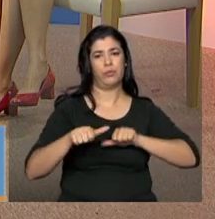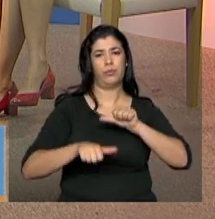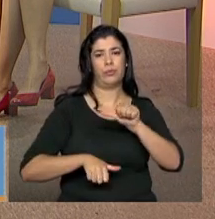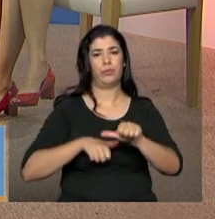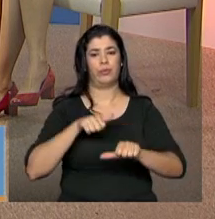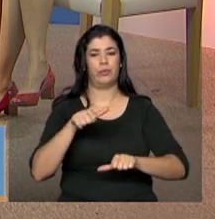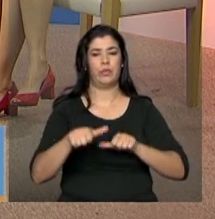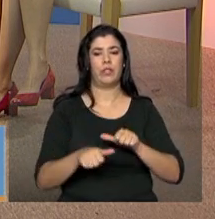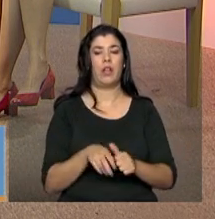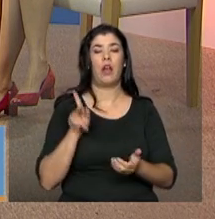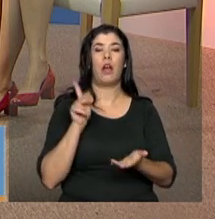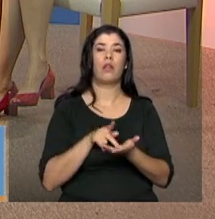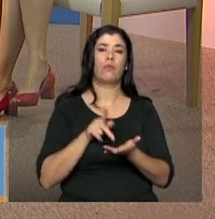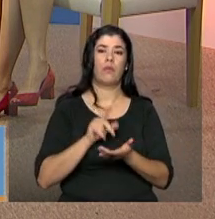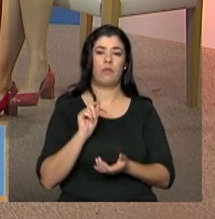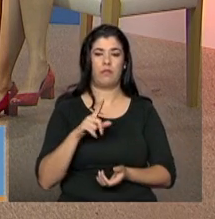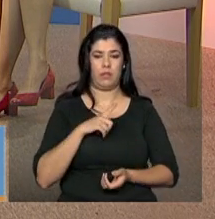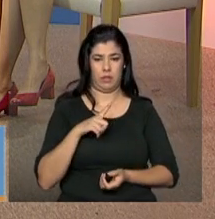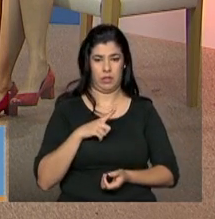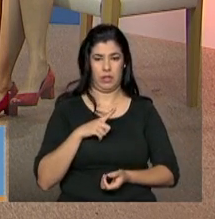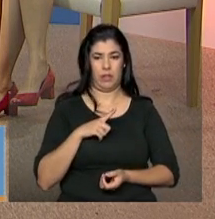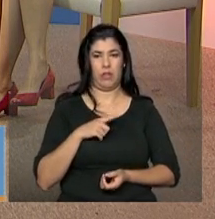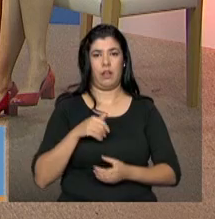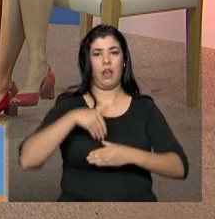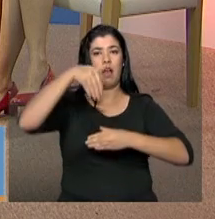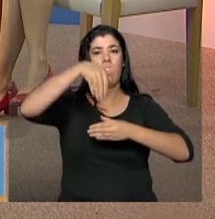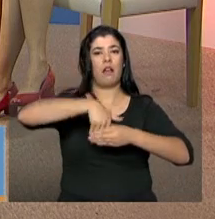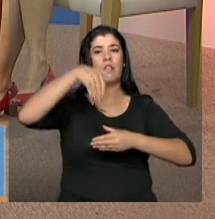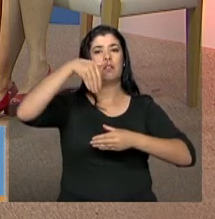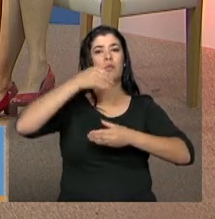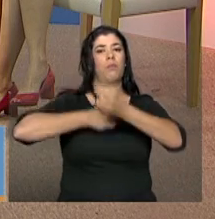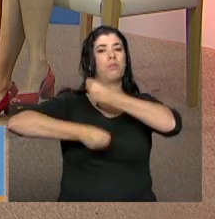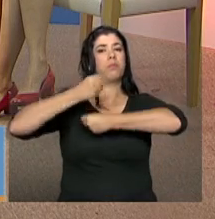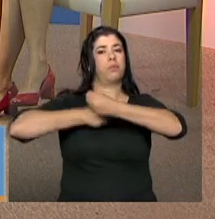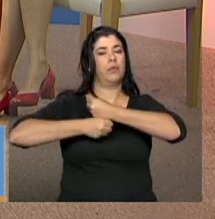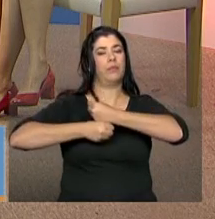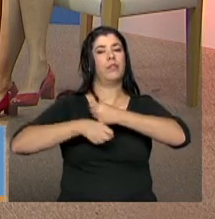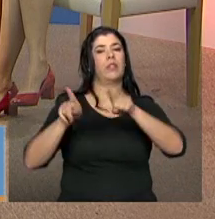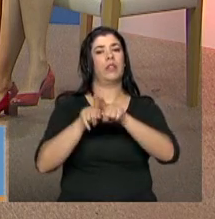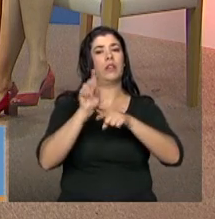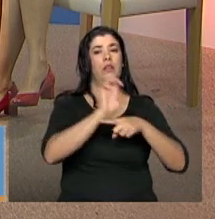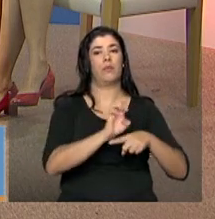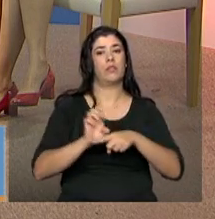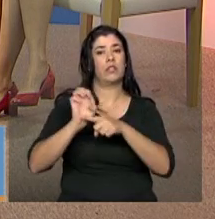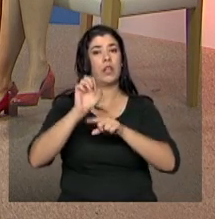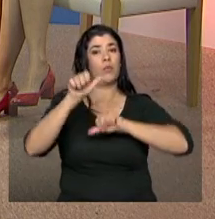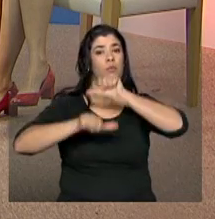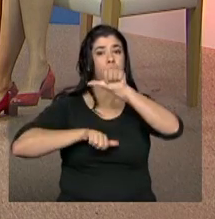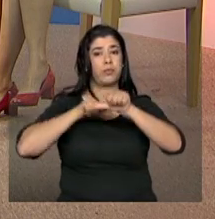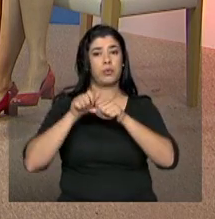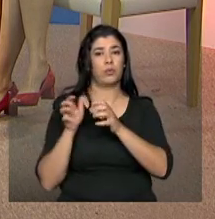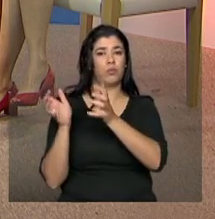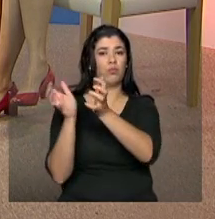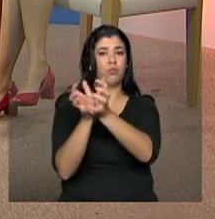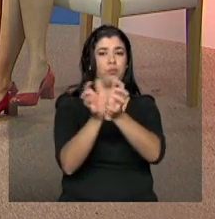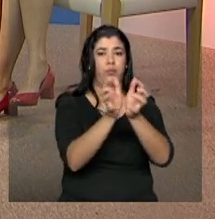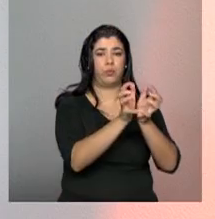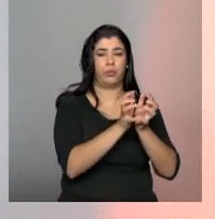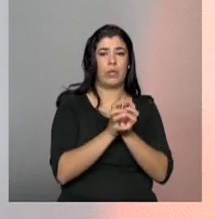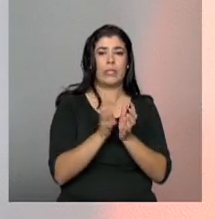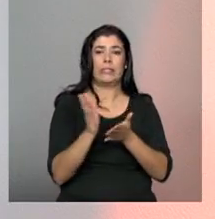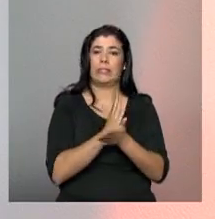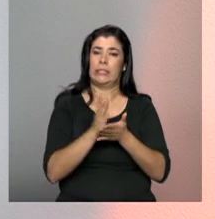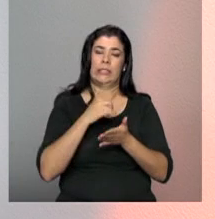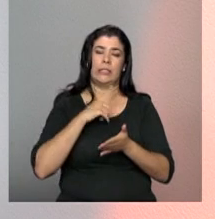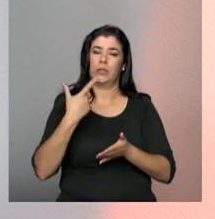Recentemente, por exemplo, nós tivemos eleições estaduais, no ano passado, em alguns estados houve renovação total das equipes, então tem muitas pessoas que ainda